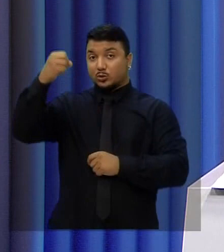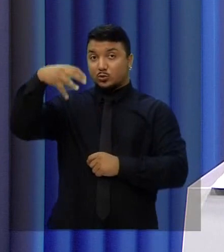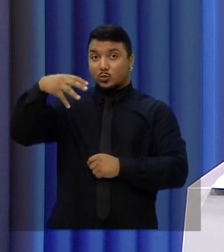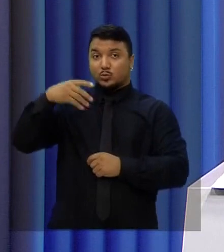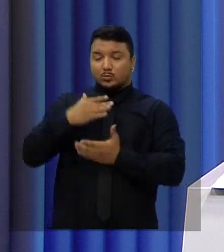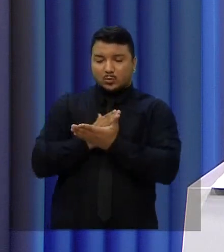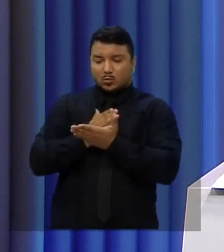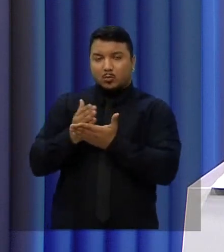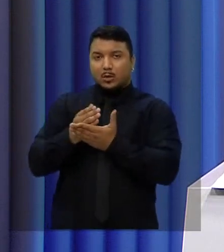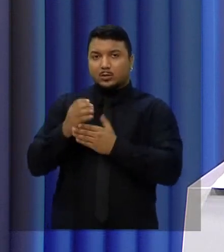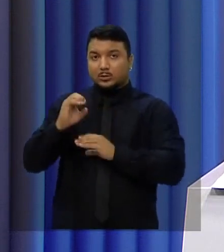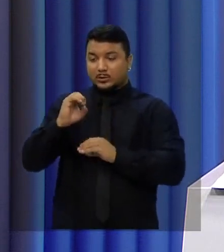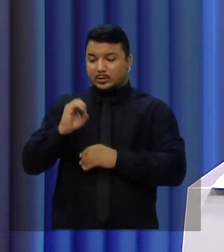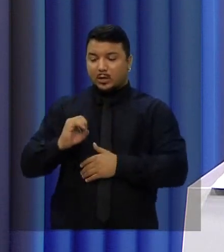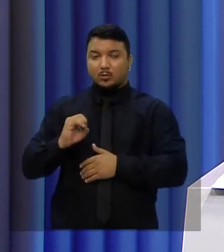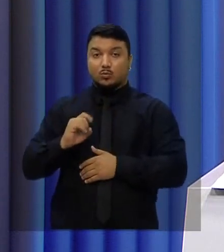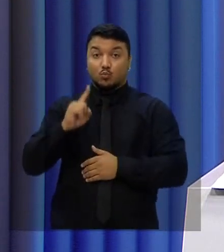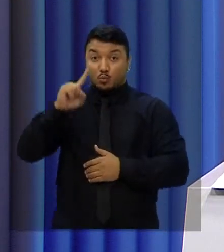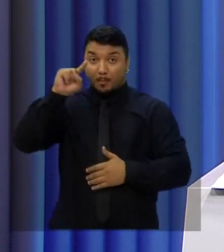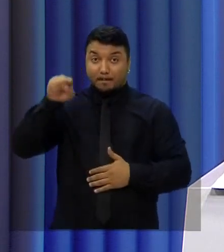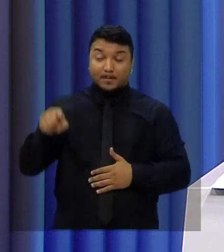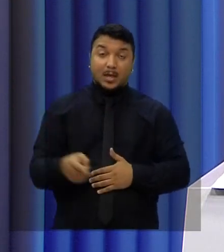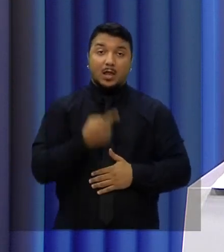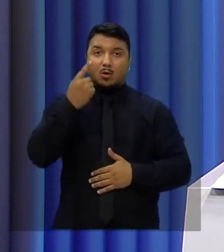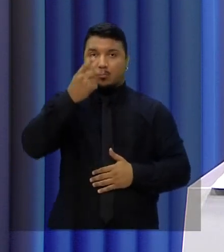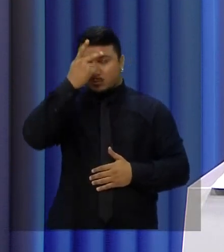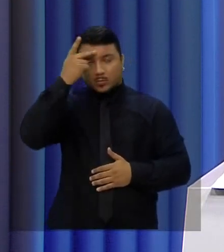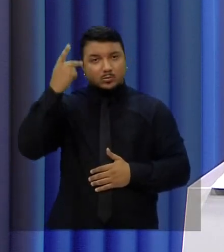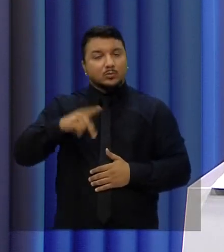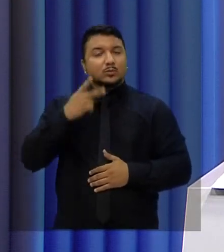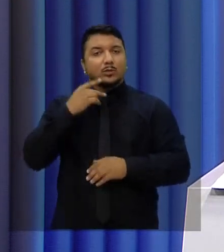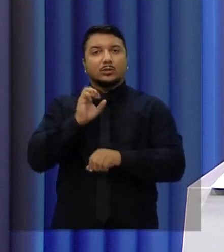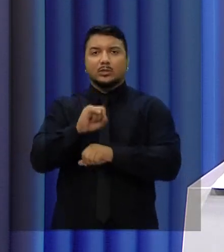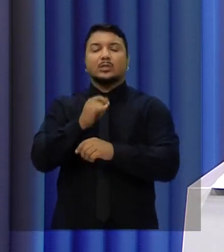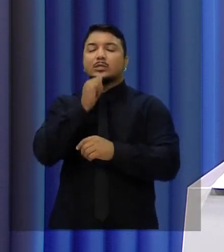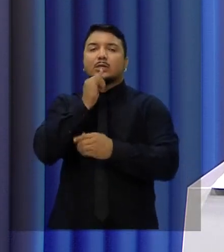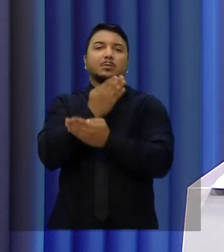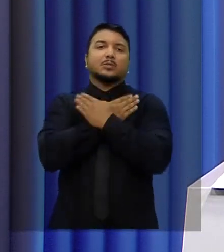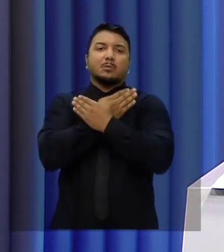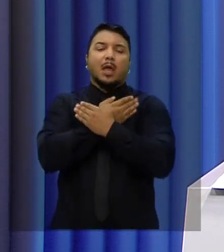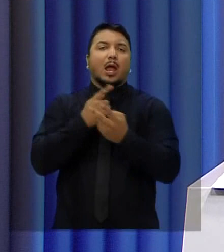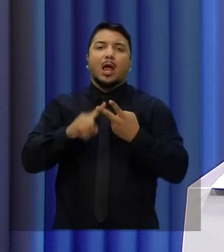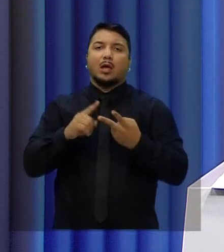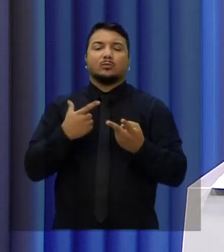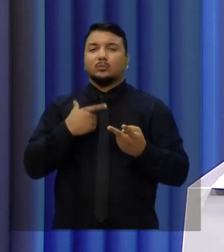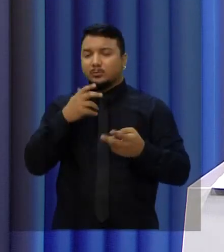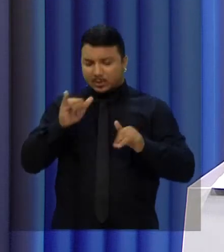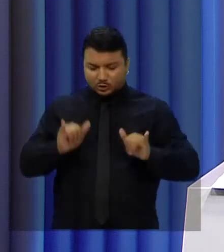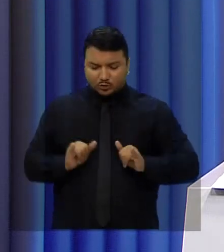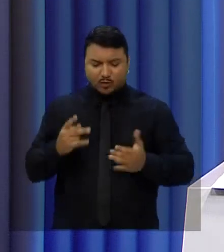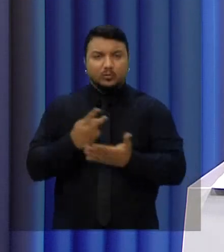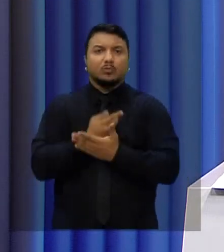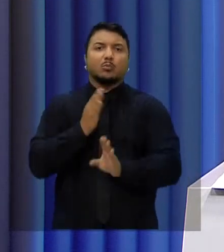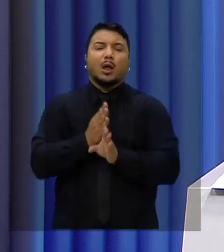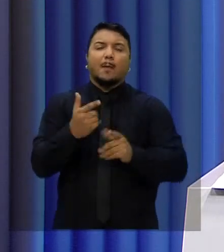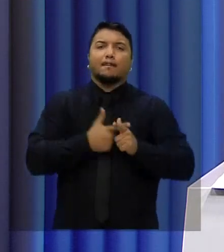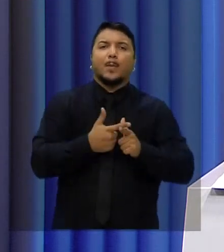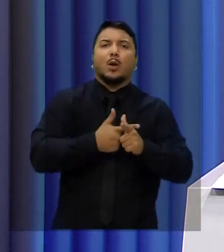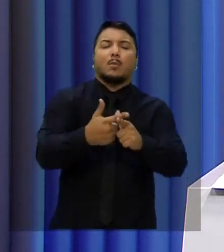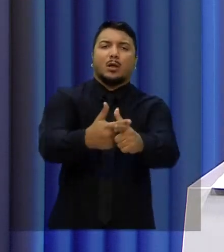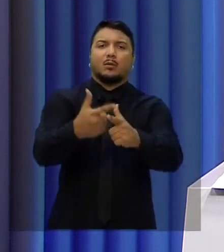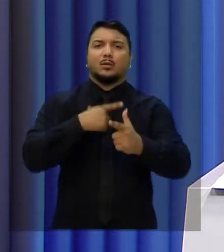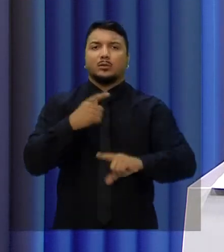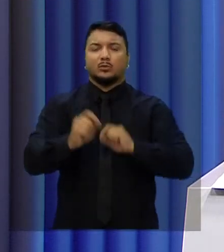começo de mais de um milhão de cearenses. Quem está desempregado, quem está sofrido com essa crise, quem está passando o carenche e